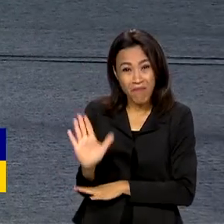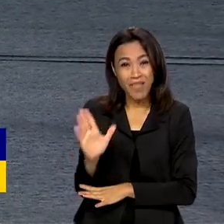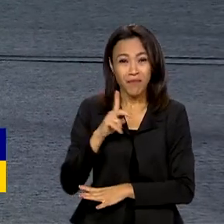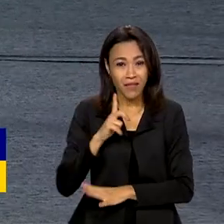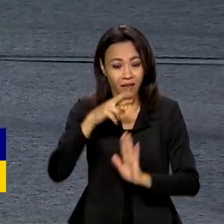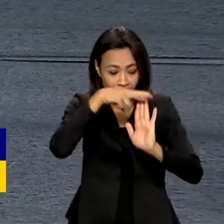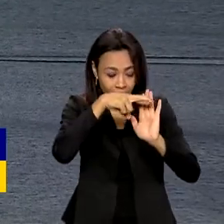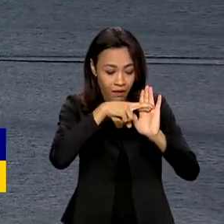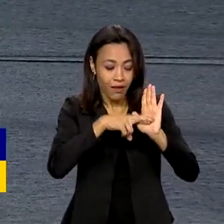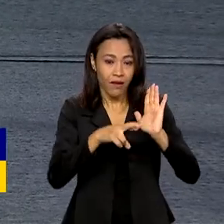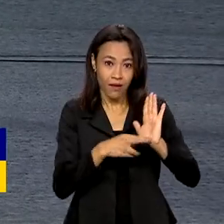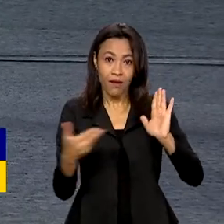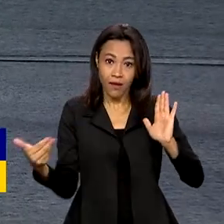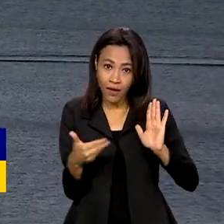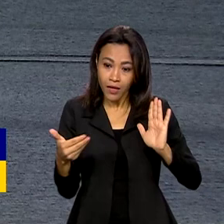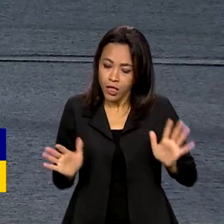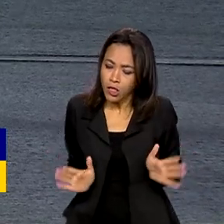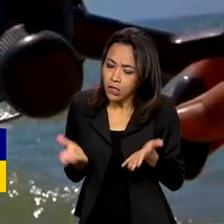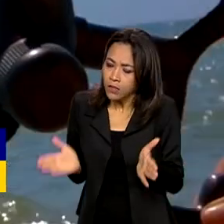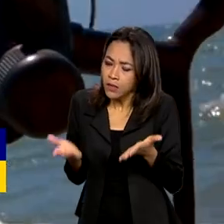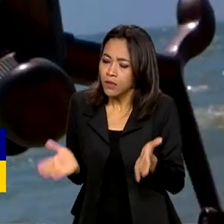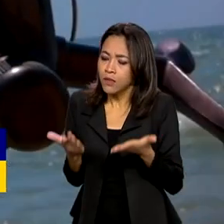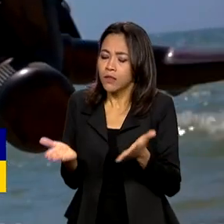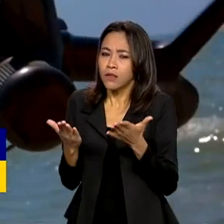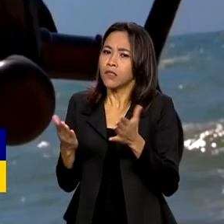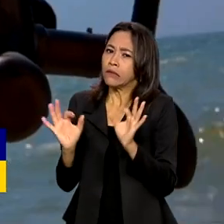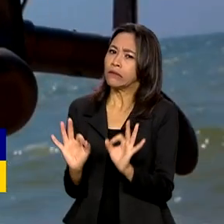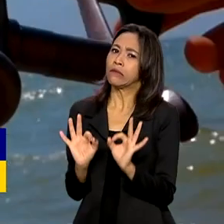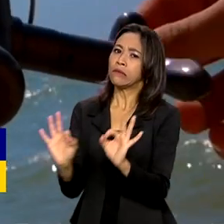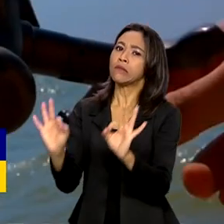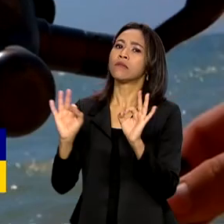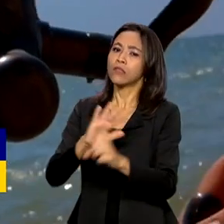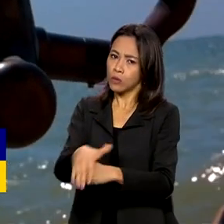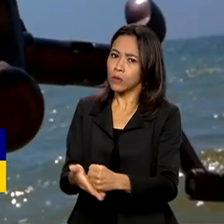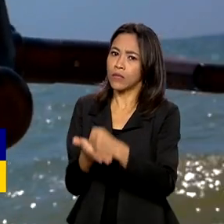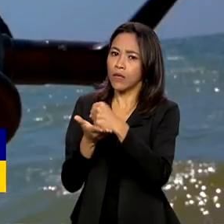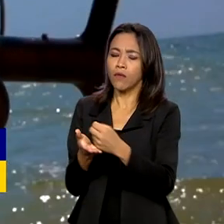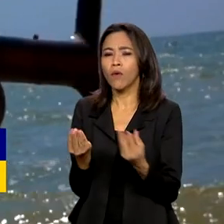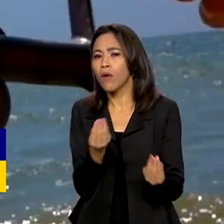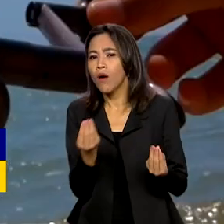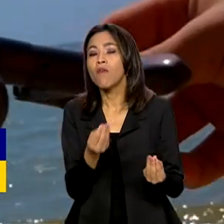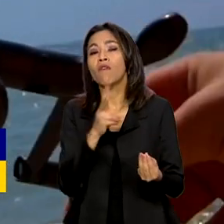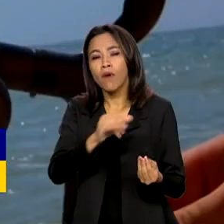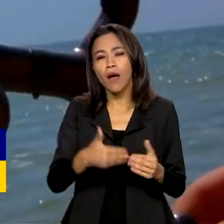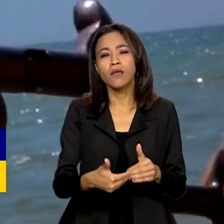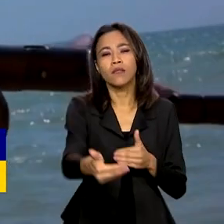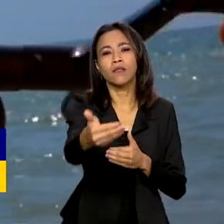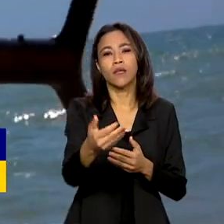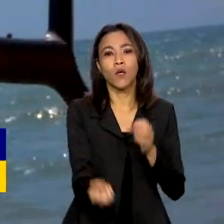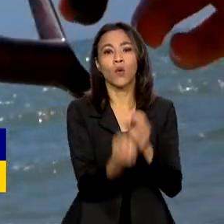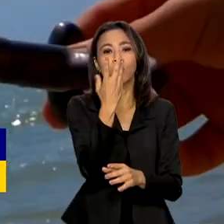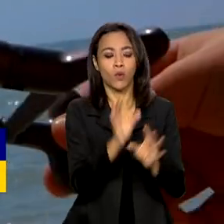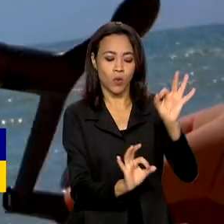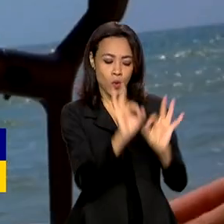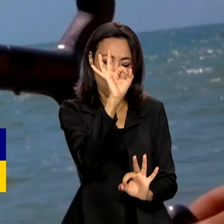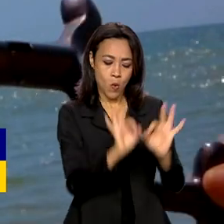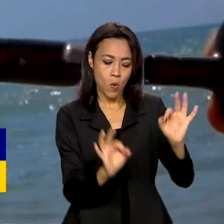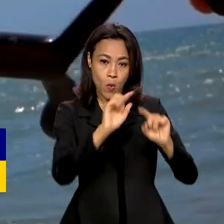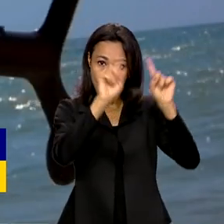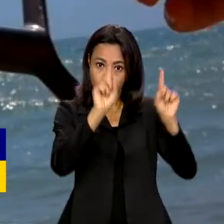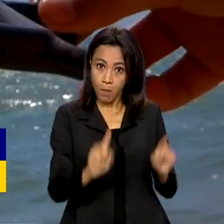atividade e ajudá-la a se desenvolver de maneira sustentável, será construído um plano nacional de